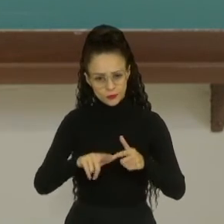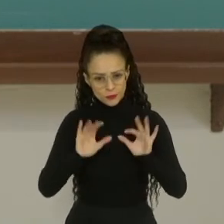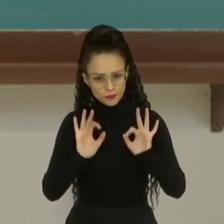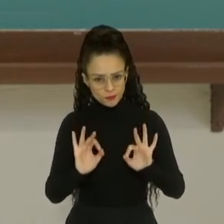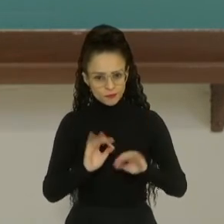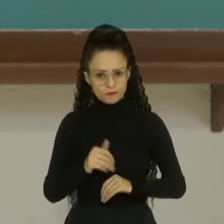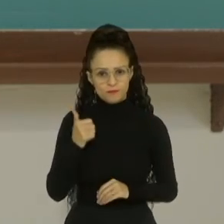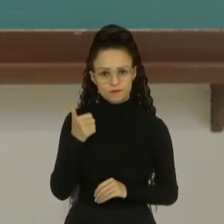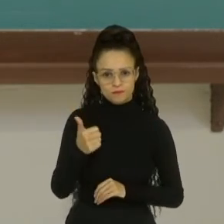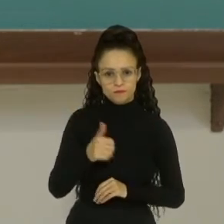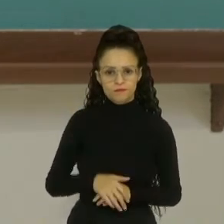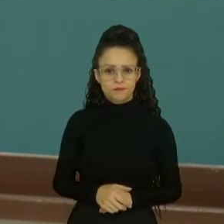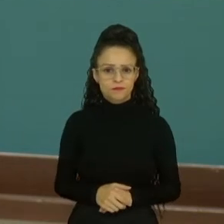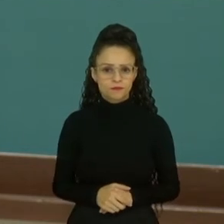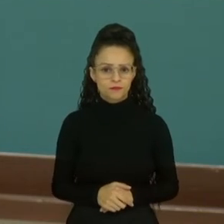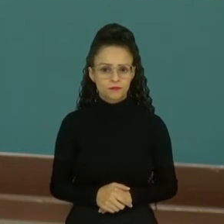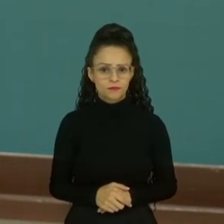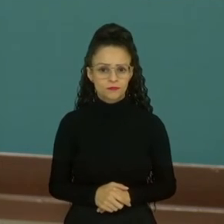Beleza?